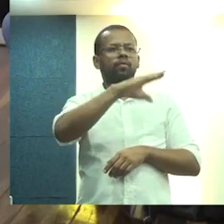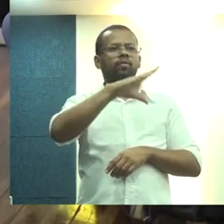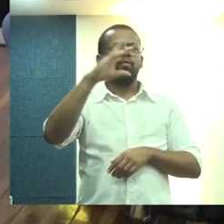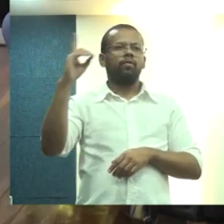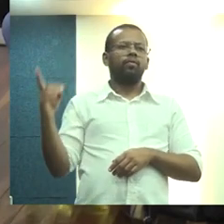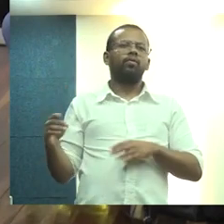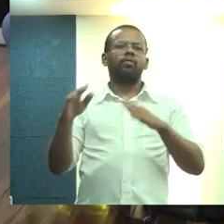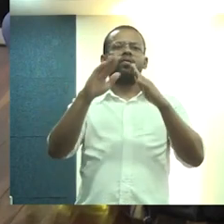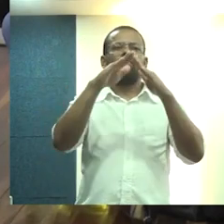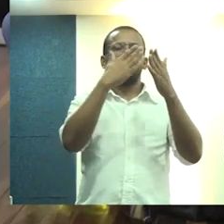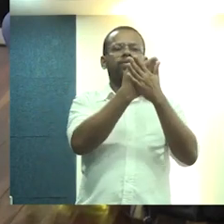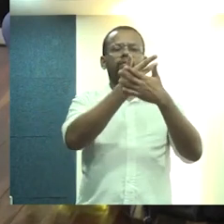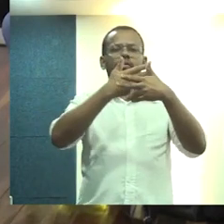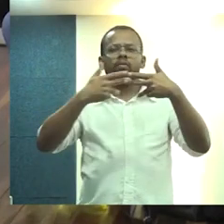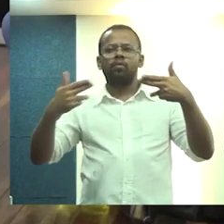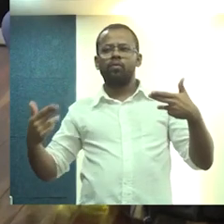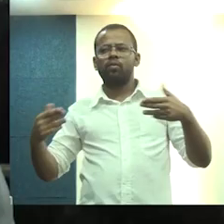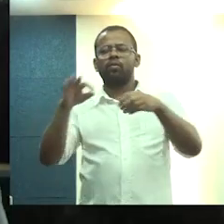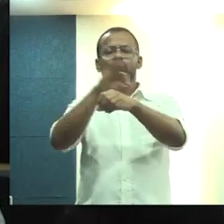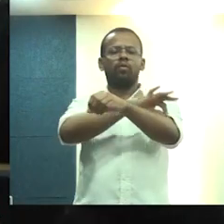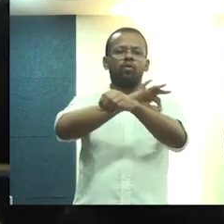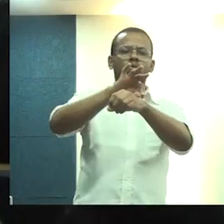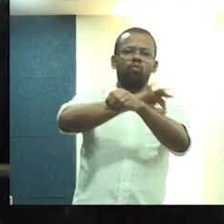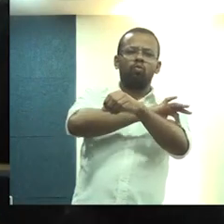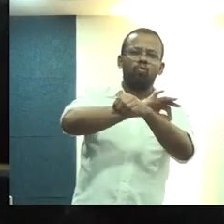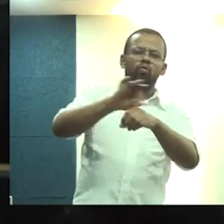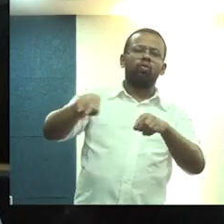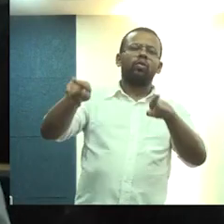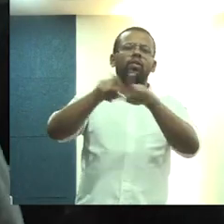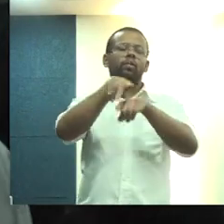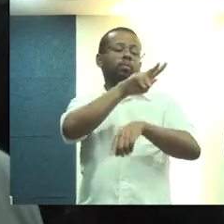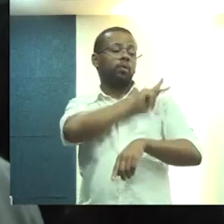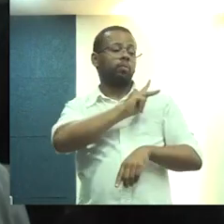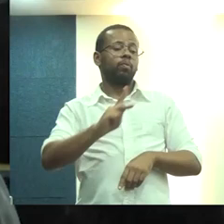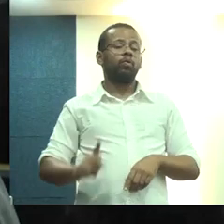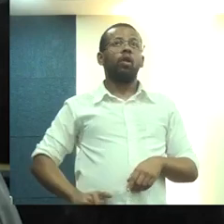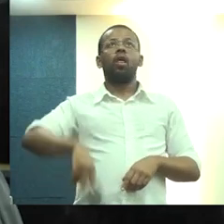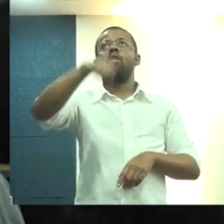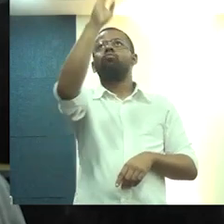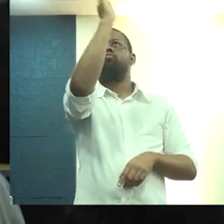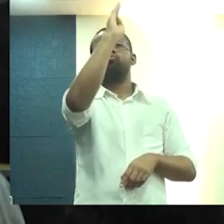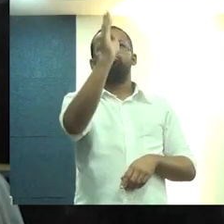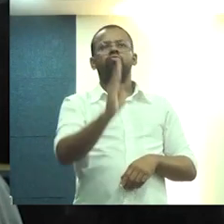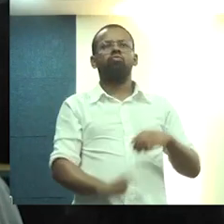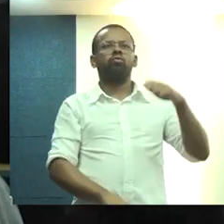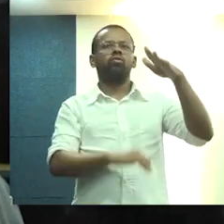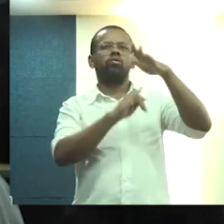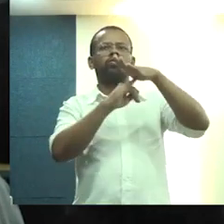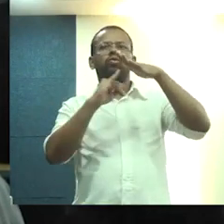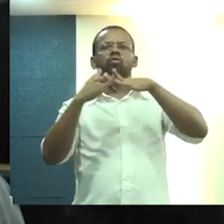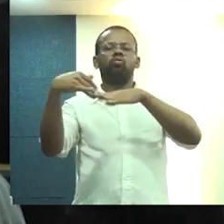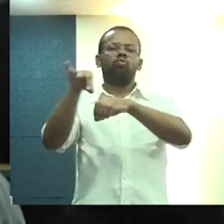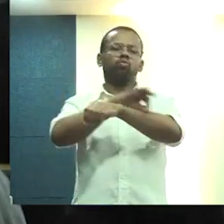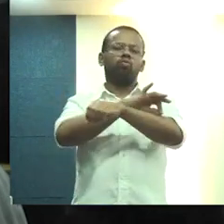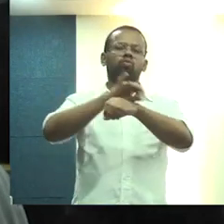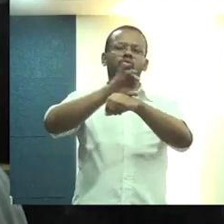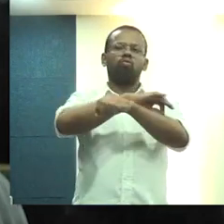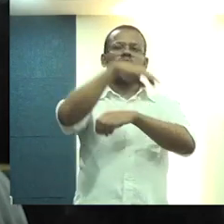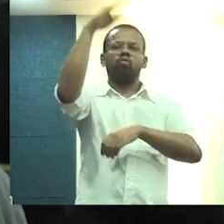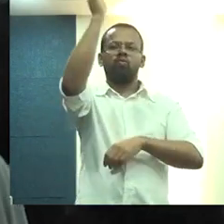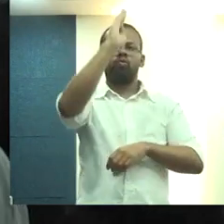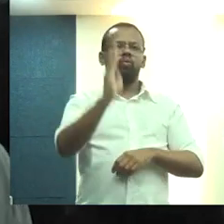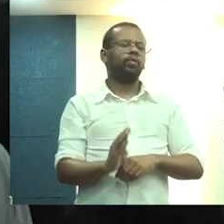Colegiado de Entidades Nacionais de Arquitetura e Urbanismo e presidente nacional do Instituto de Arquitetos do Brasil.